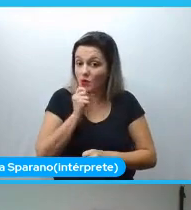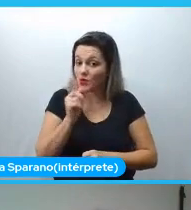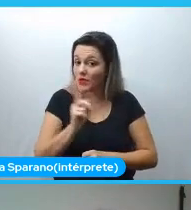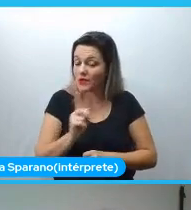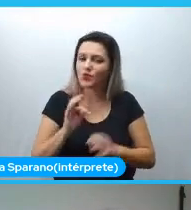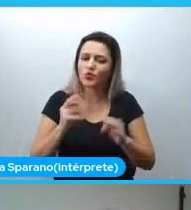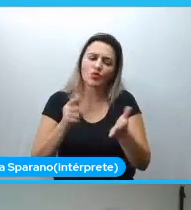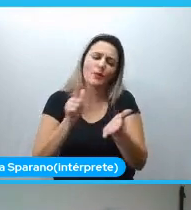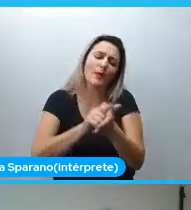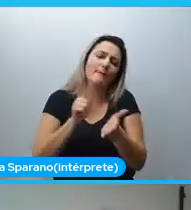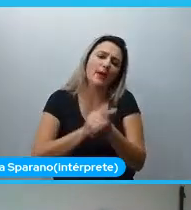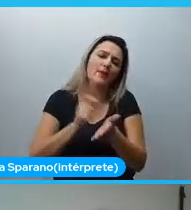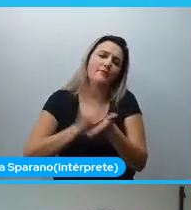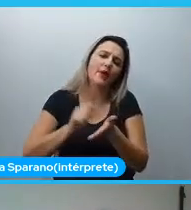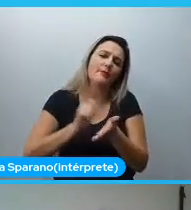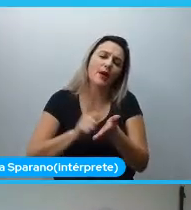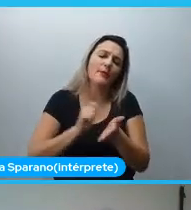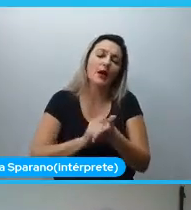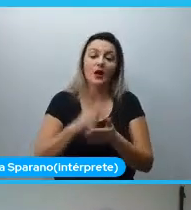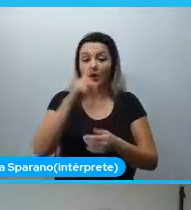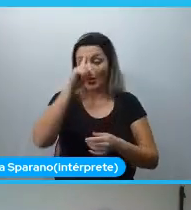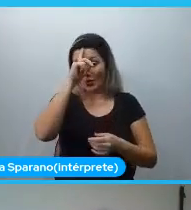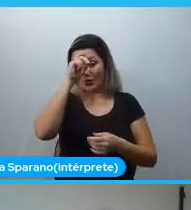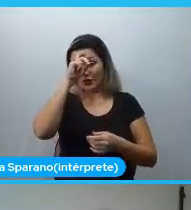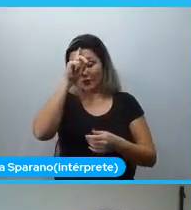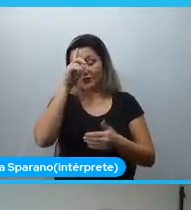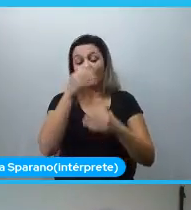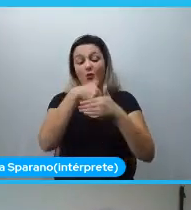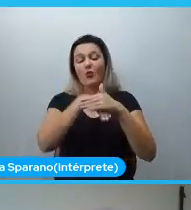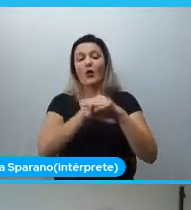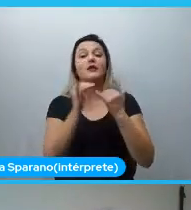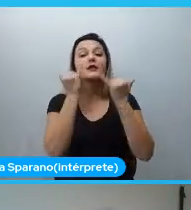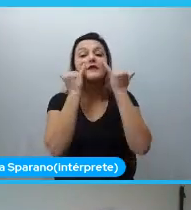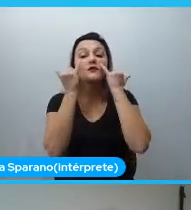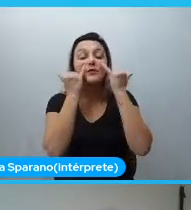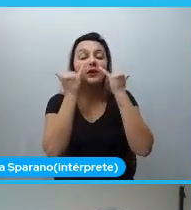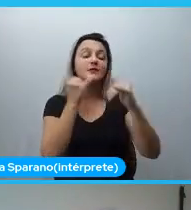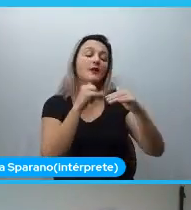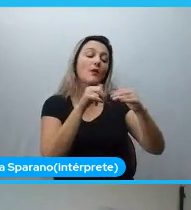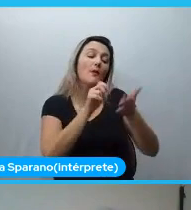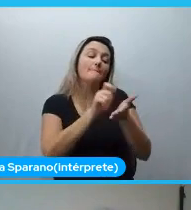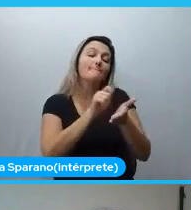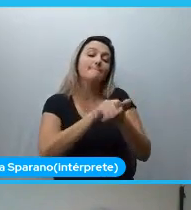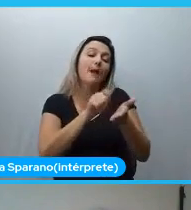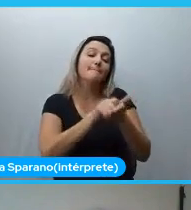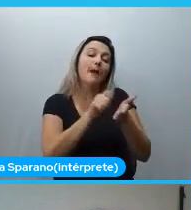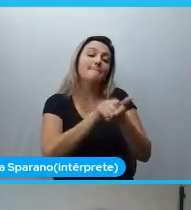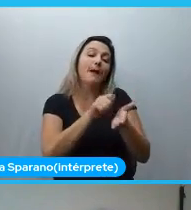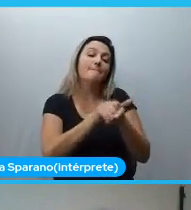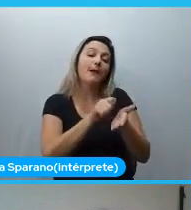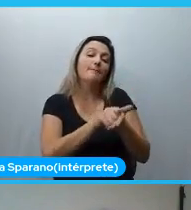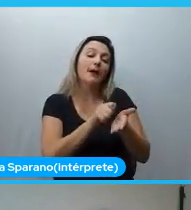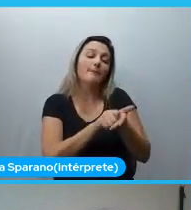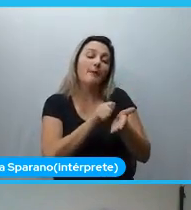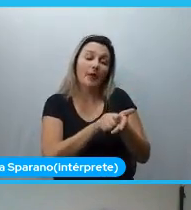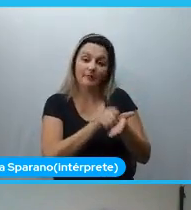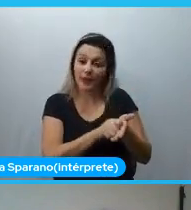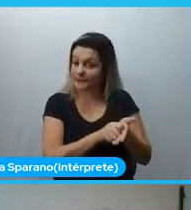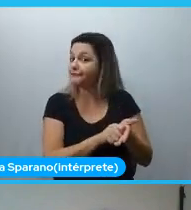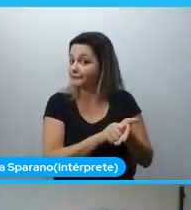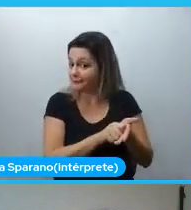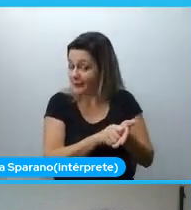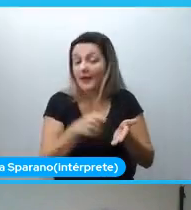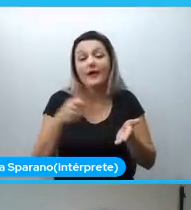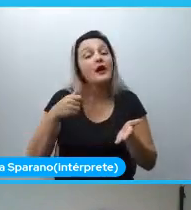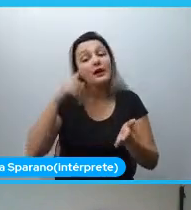dos hospitais ainda guardam suas informações no papel. Inclusive, o hospital que eu fiz essa coleta,